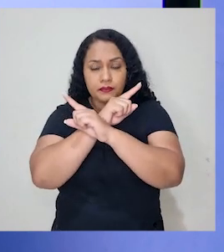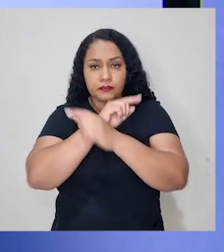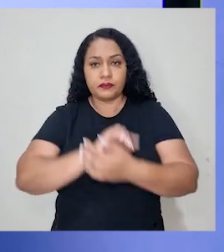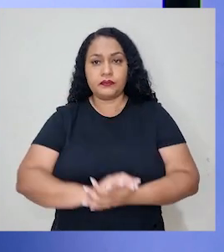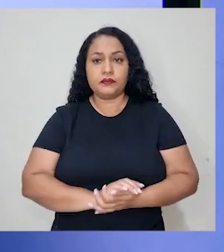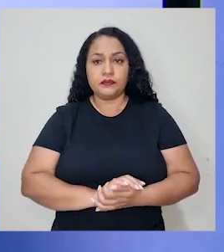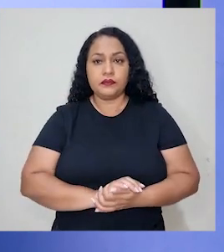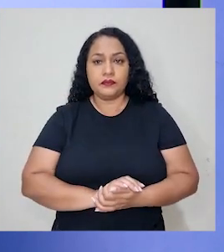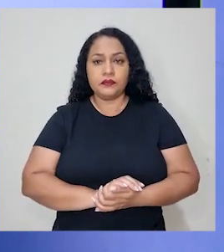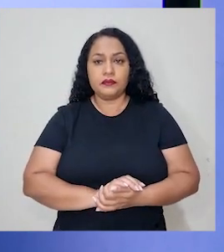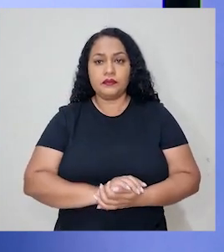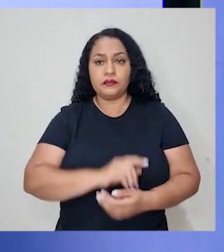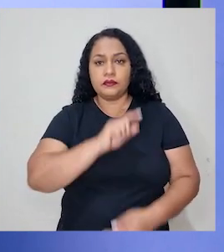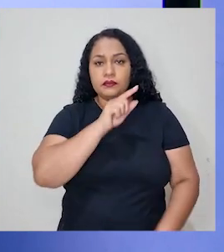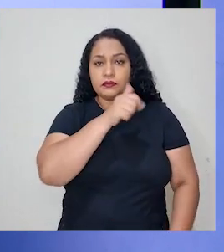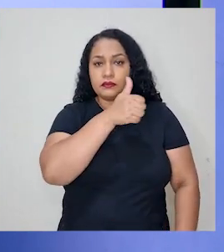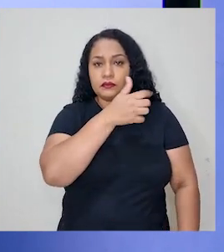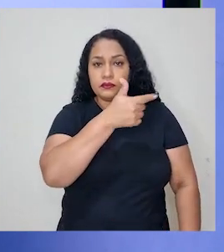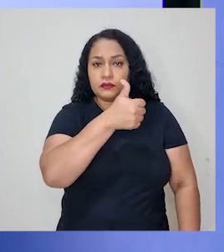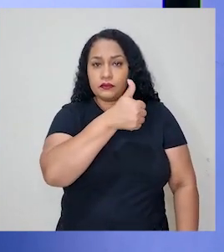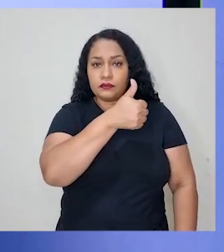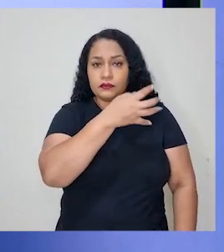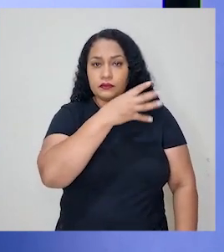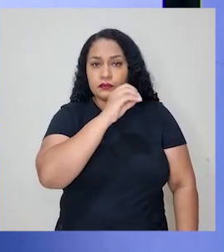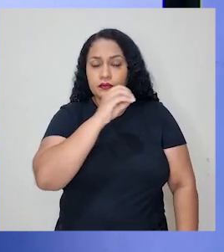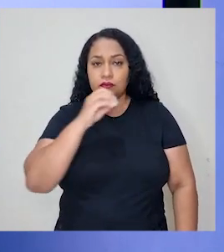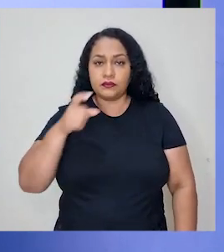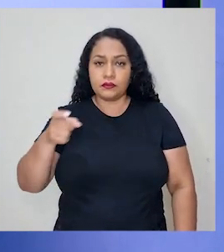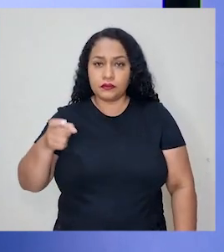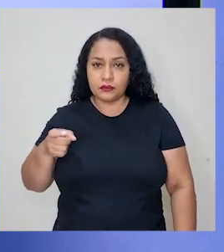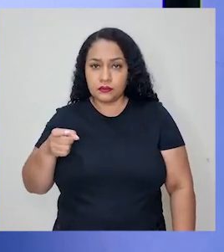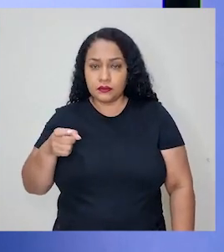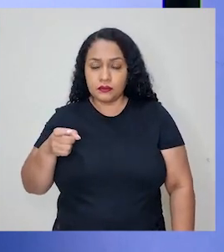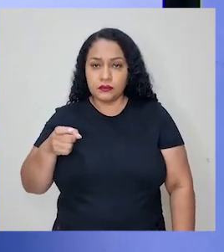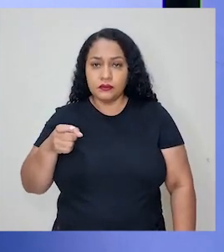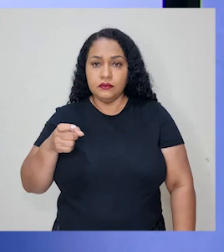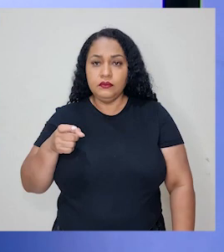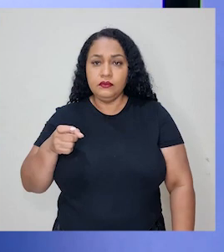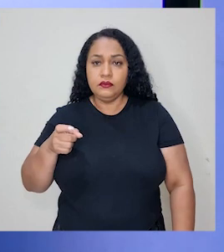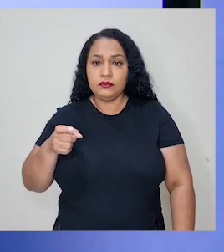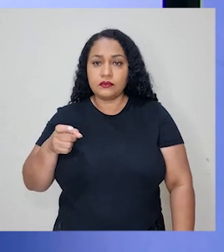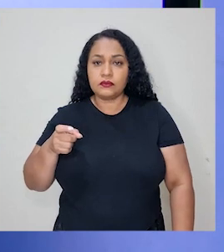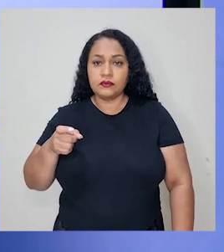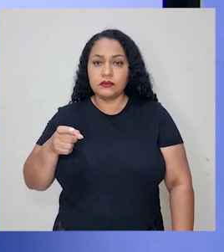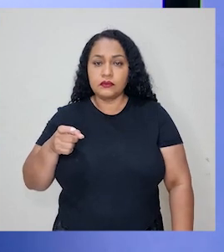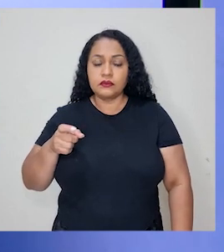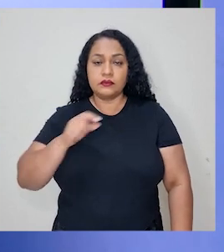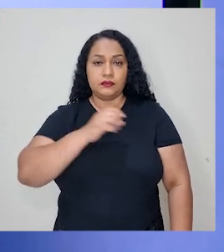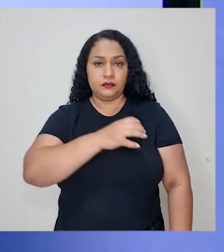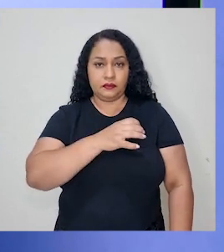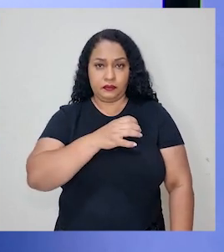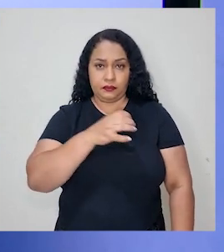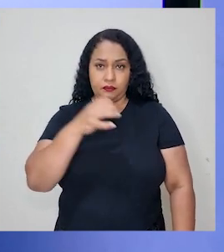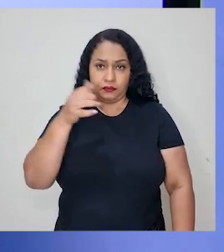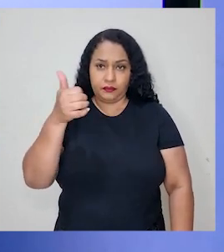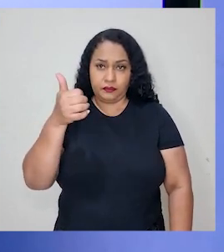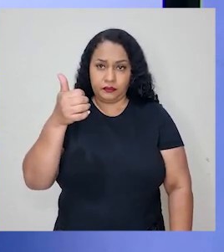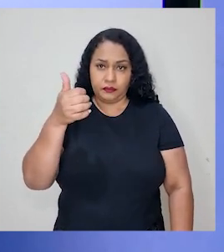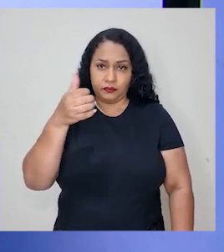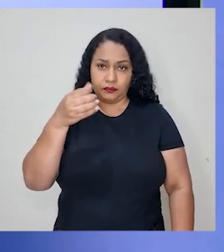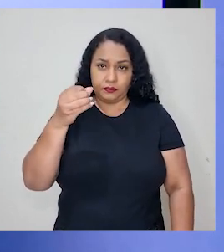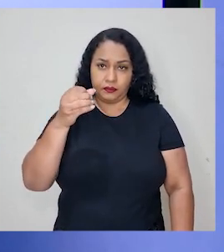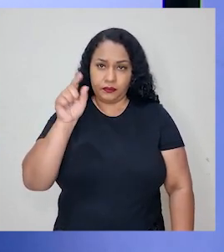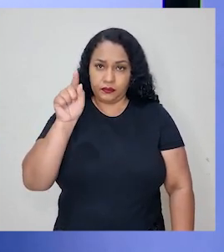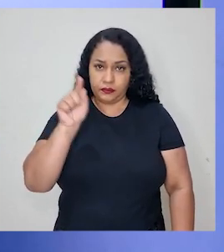aqui, 140 vezes x, que está bem aqui, e 16 vezes